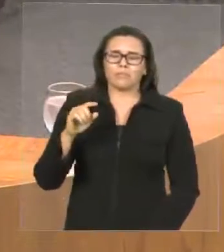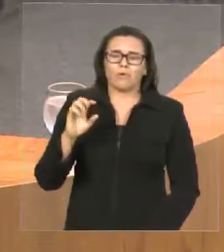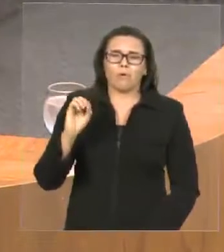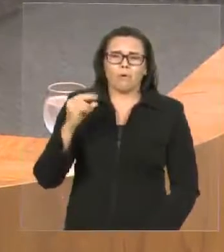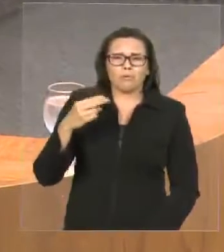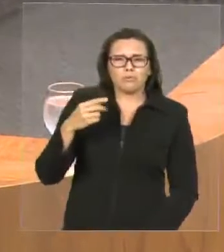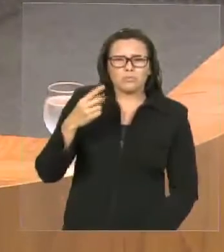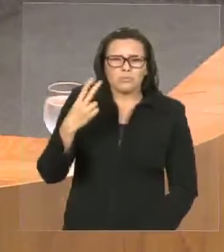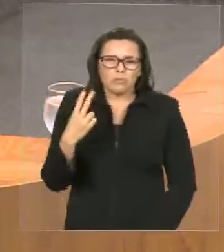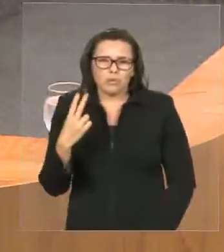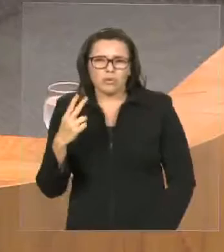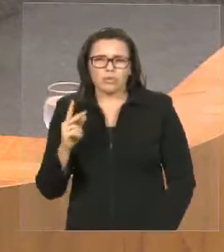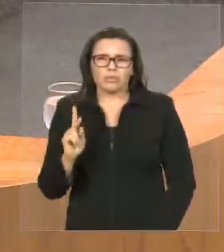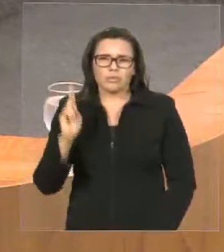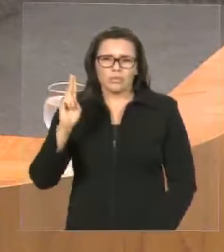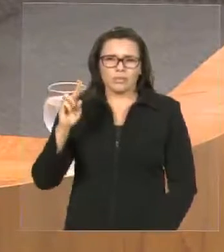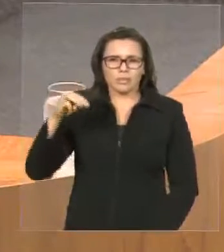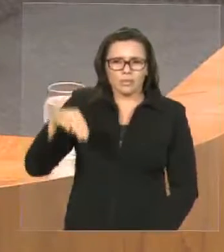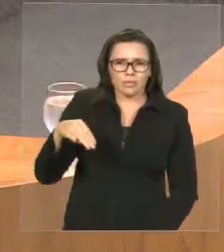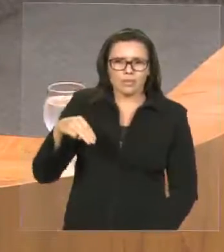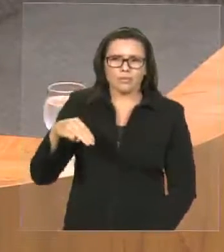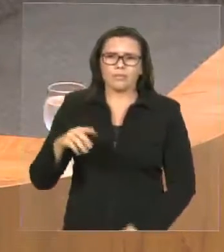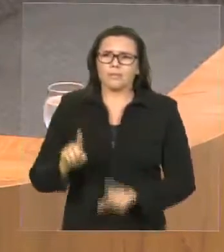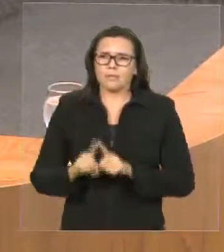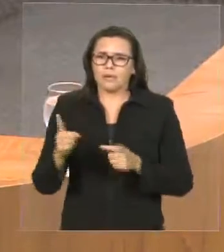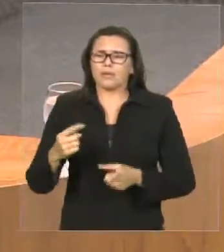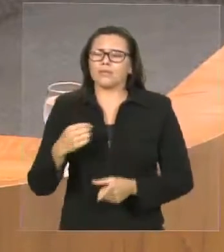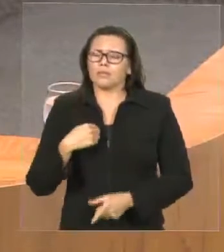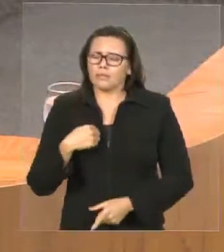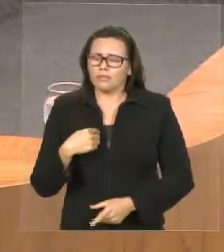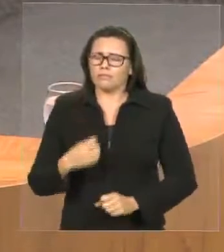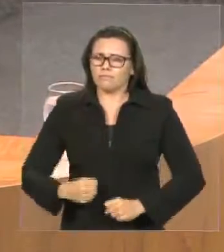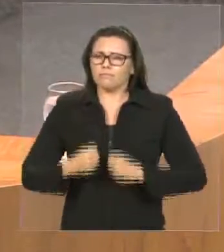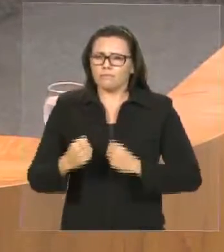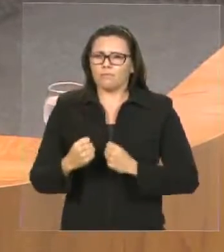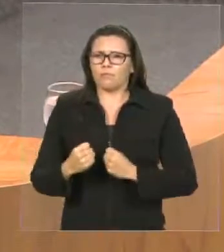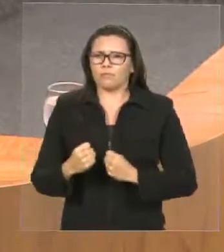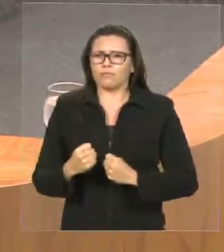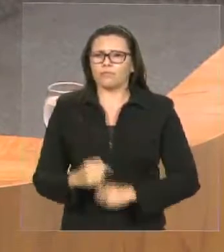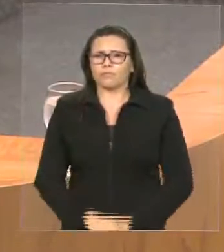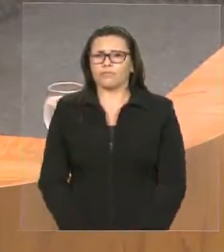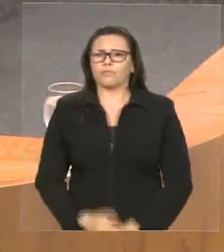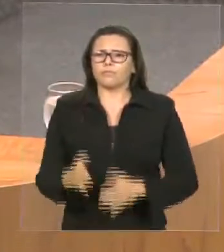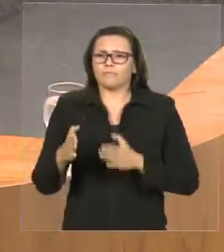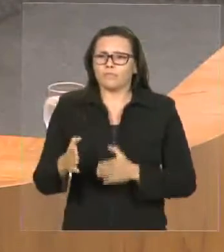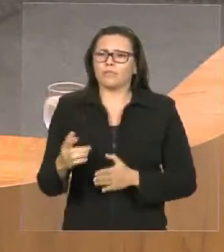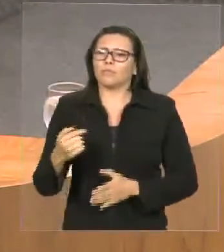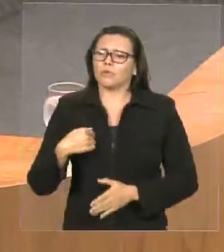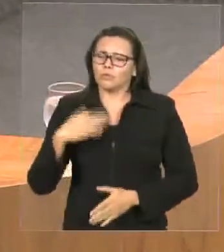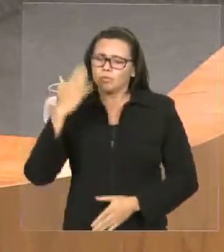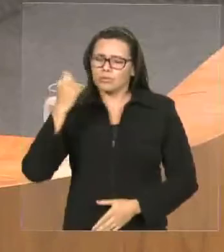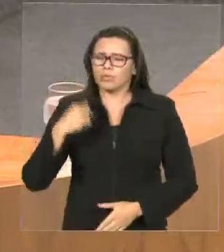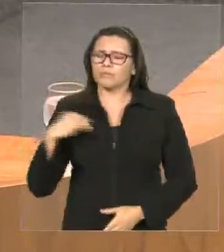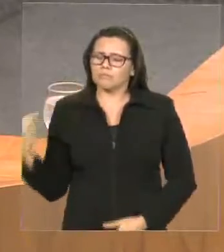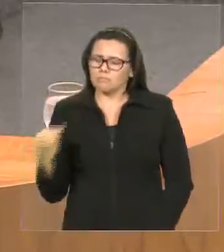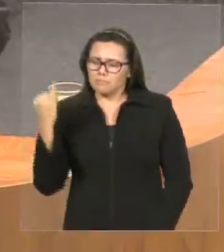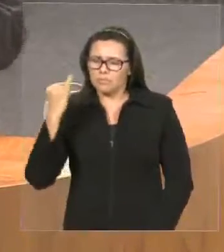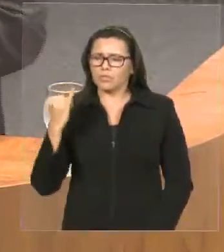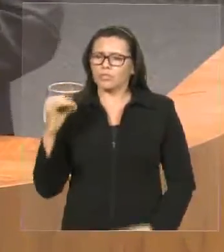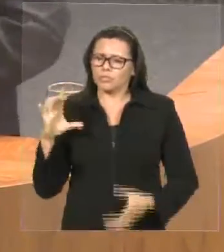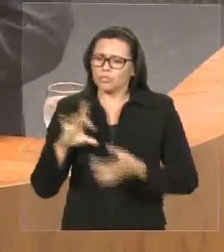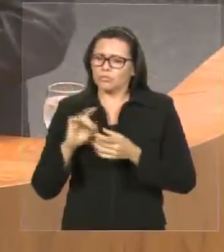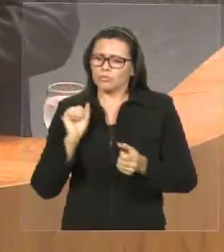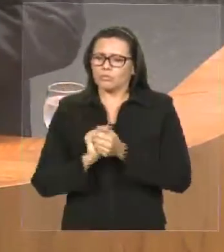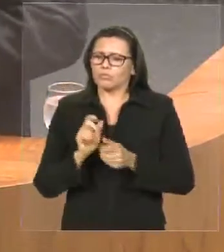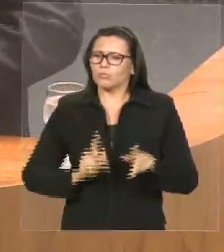amanhecido, tudo roxo, mas aqui forte, firme, porque nós sabemos que nós temos que participar dessas festas junto com a população. E